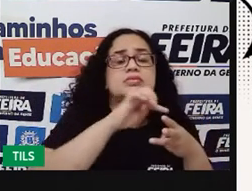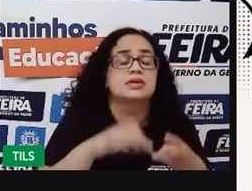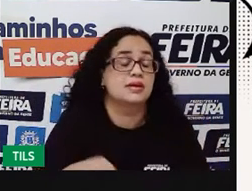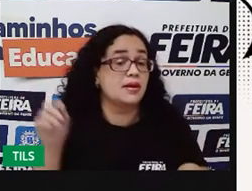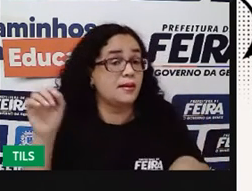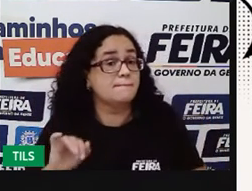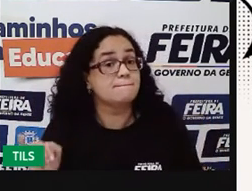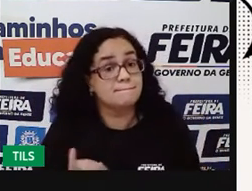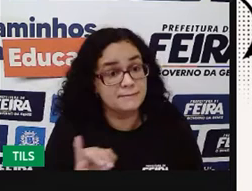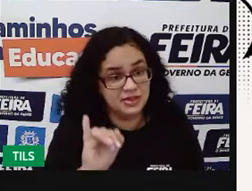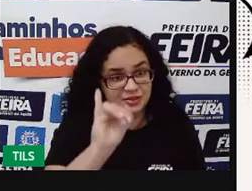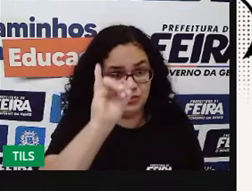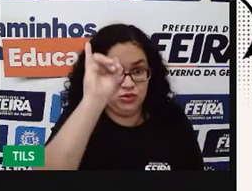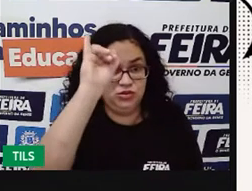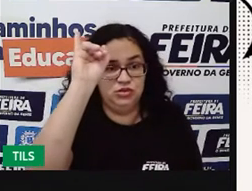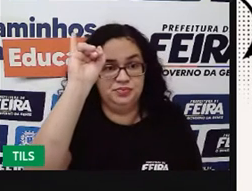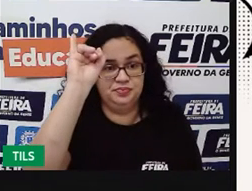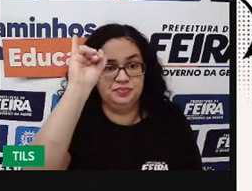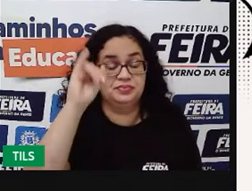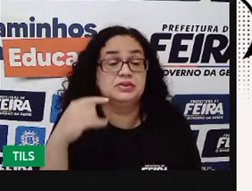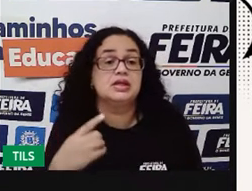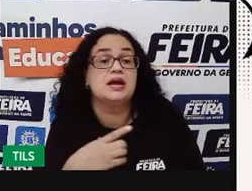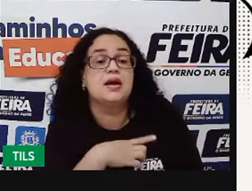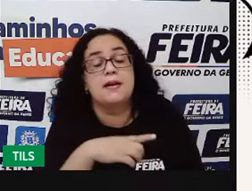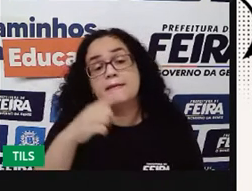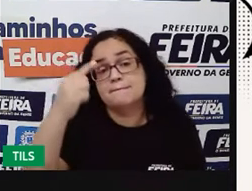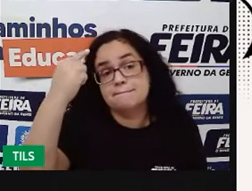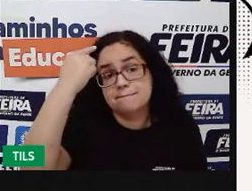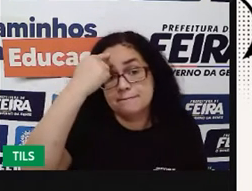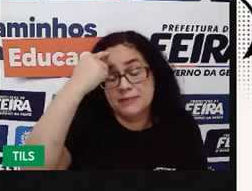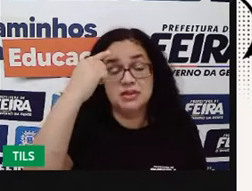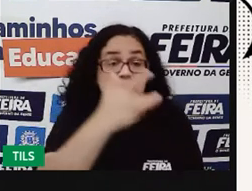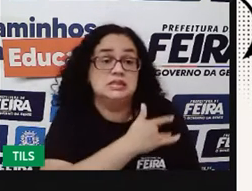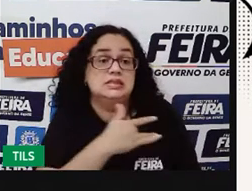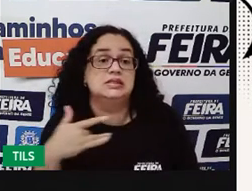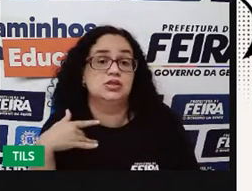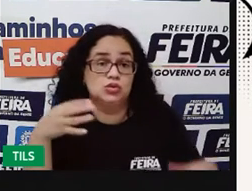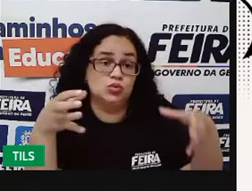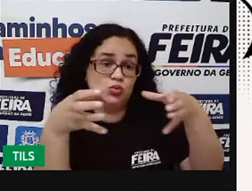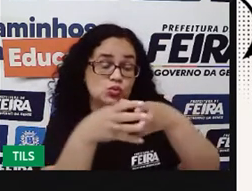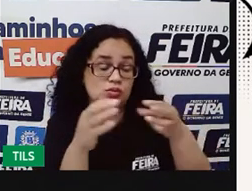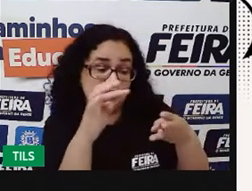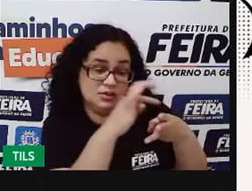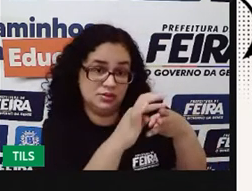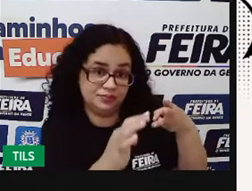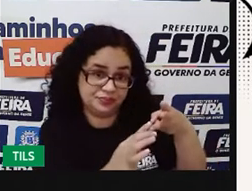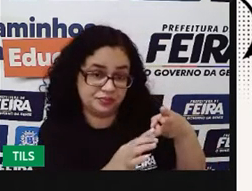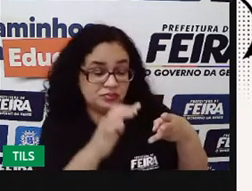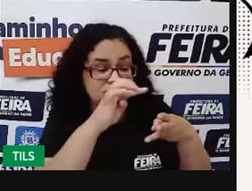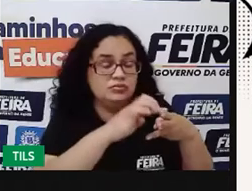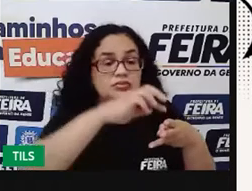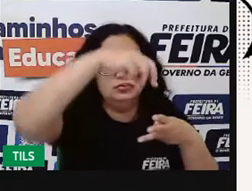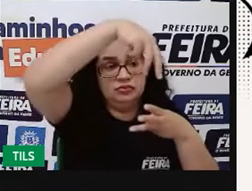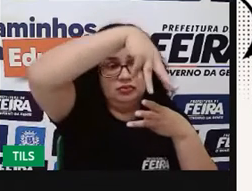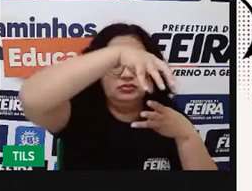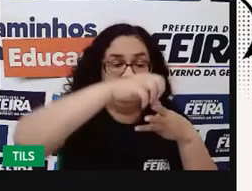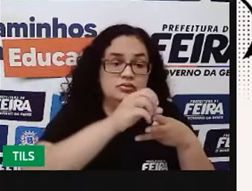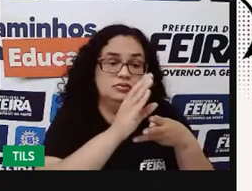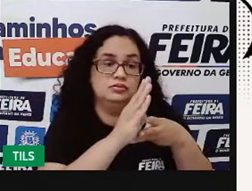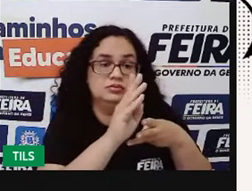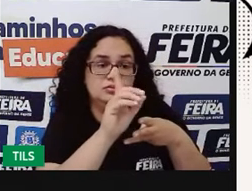essenciais, os principais, pra gente pensar em saúde coletiva, que são três. Morbidade,